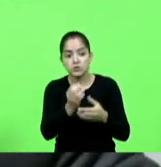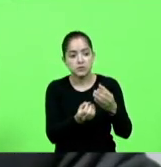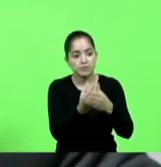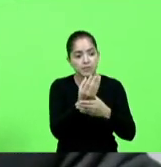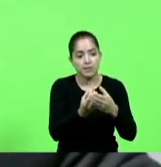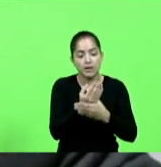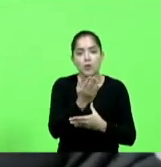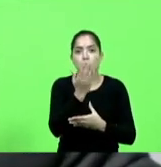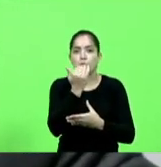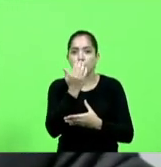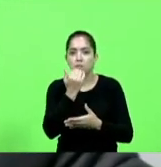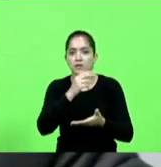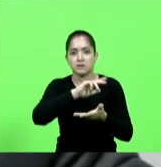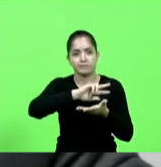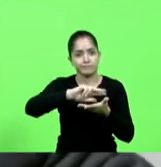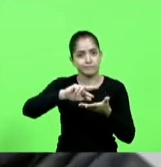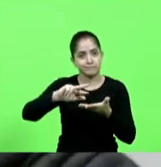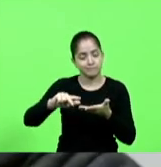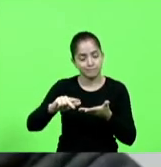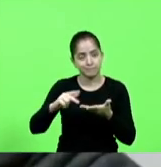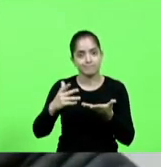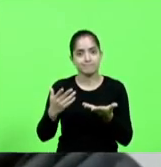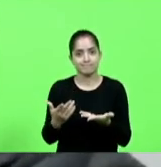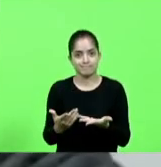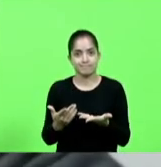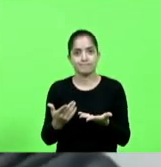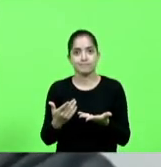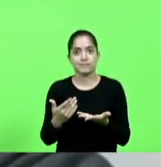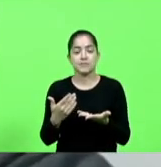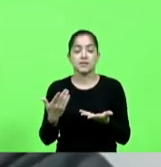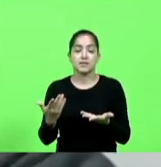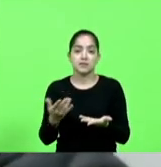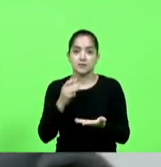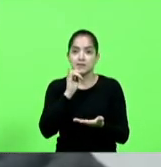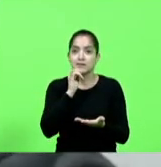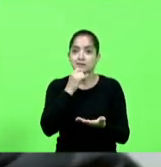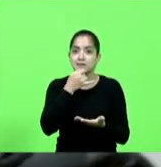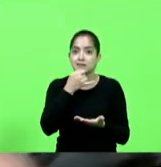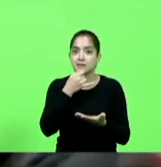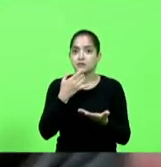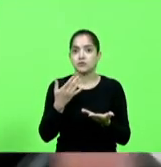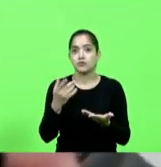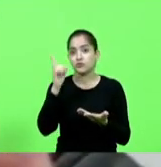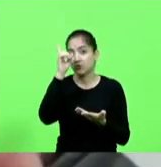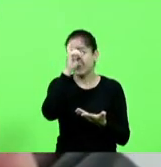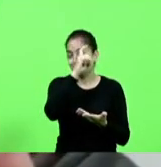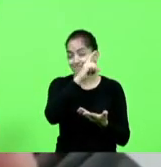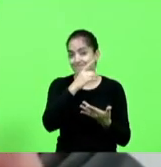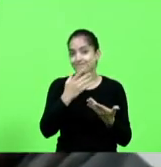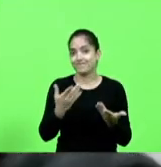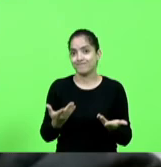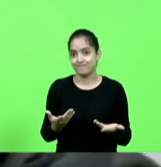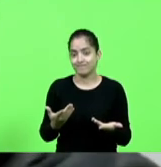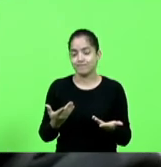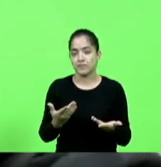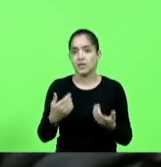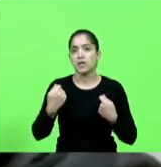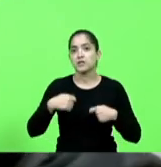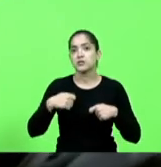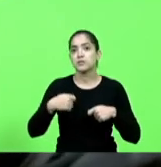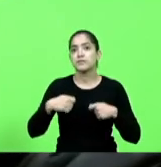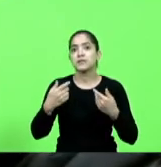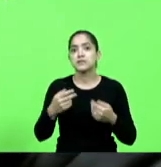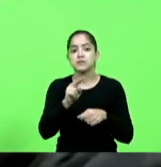portanto é um contexto dramático complexo difícil e nós temos que